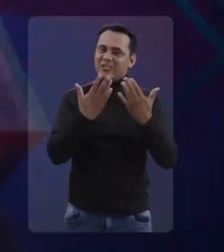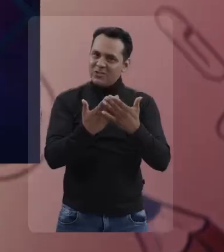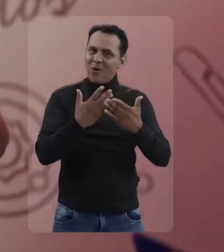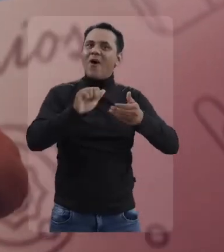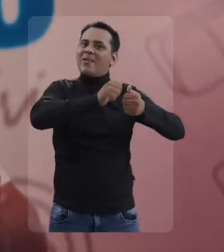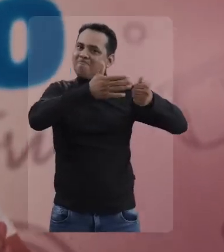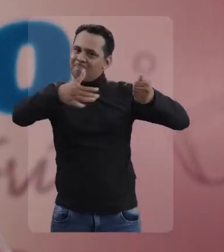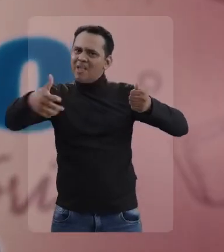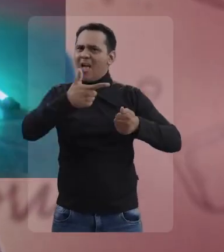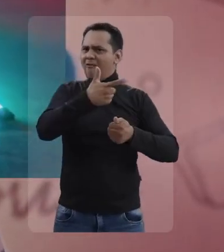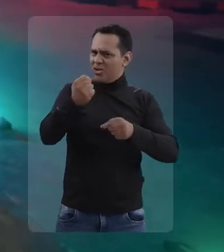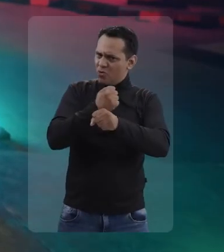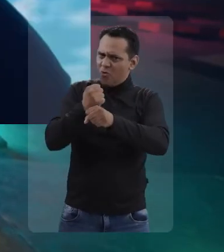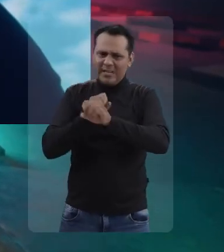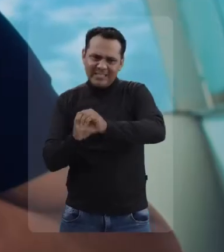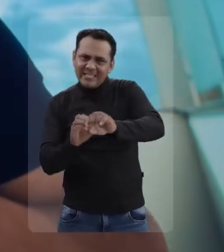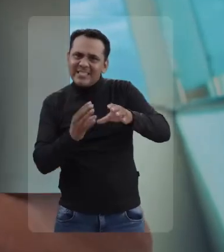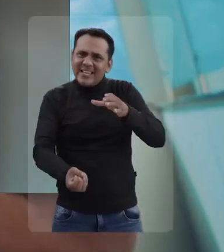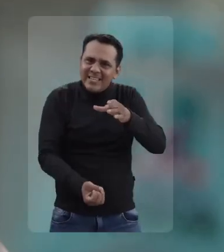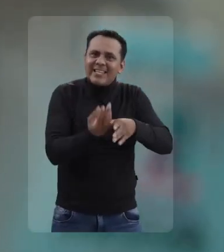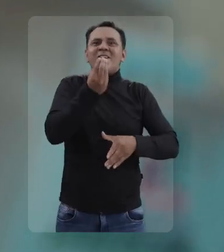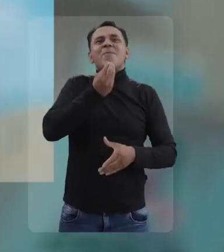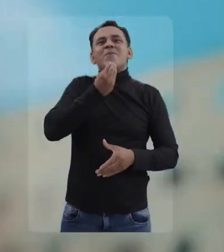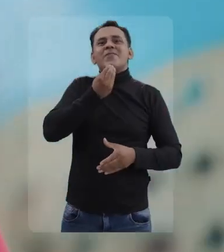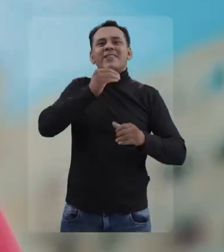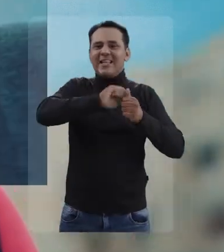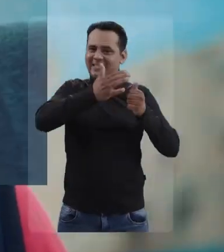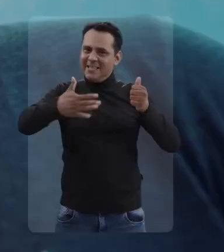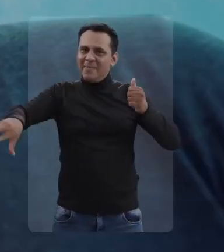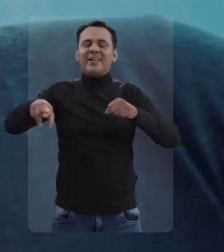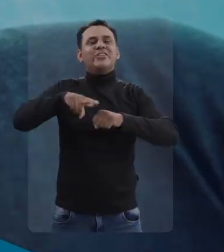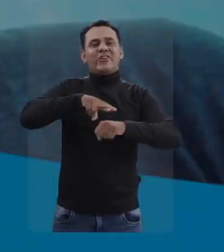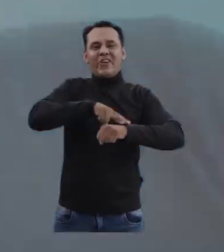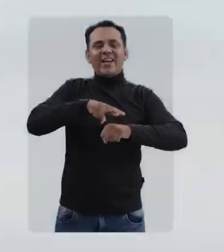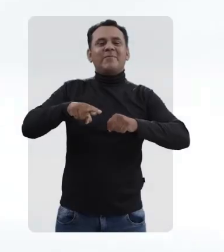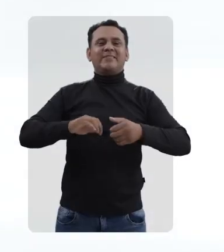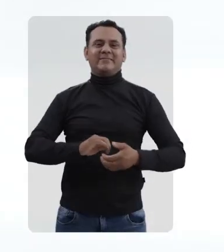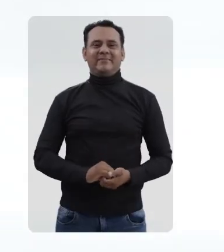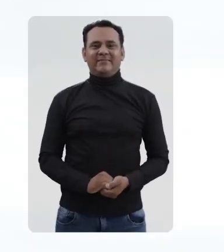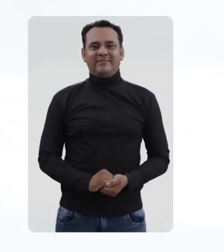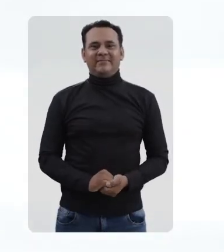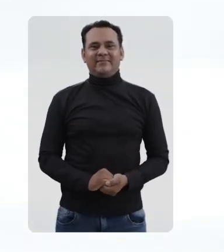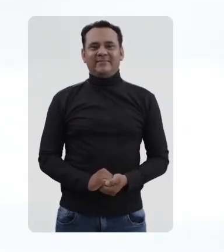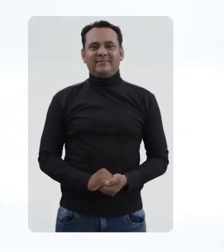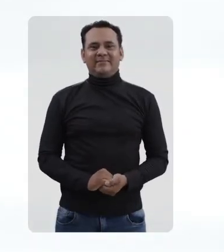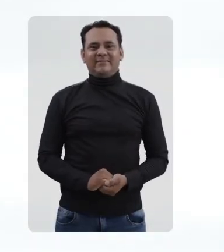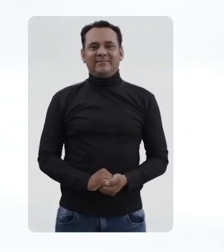educação Escolégios, 21 anos de ensino que cria oportunidades Assembleia Legislativa de Roraima Assembleia Legislativa de Roraima